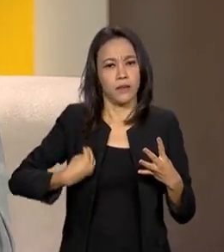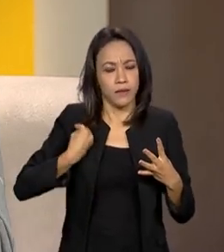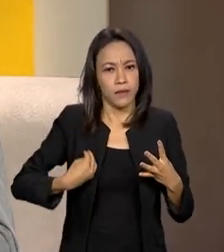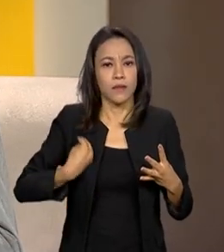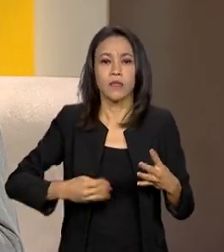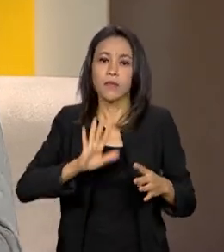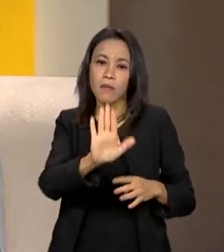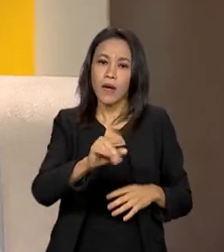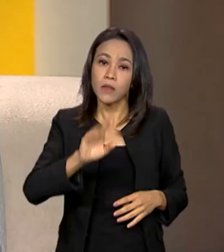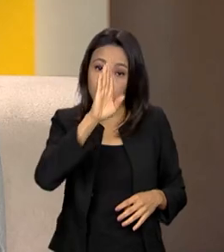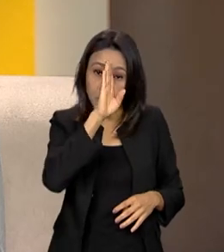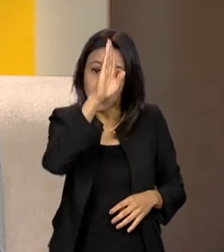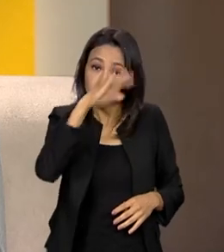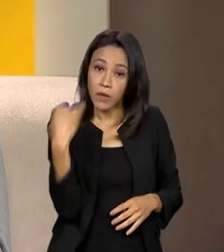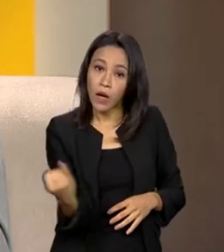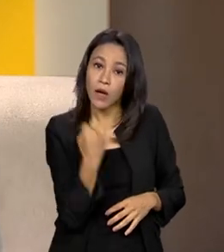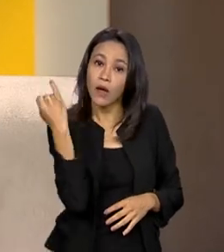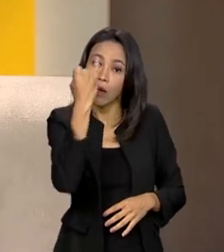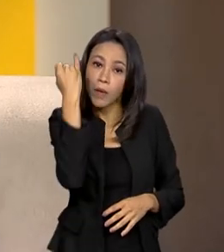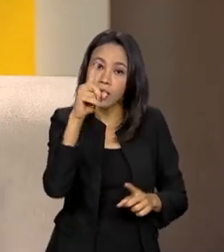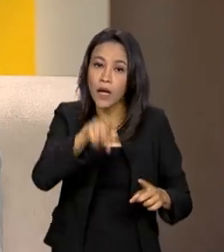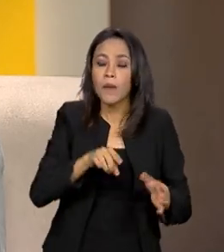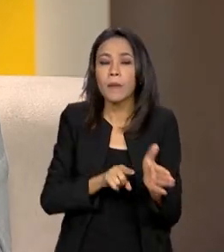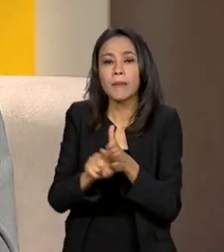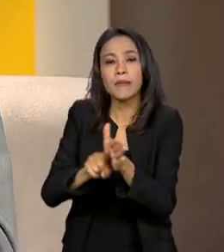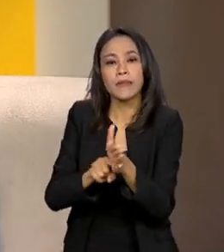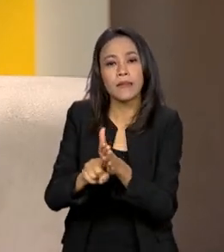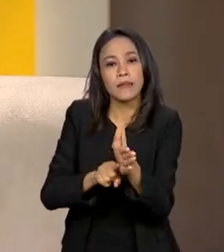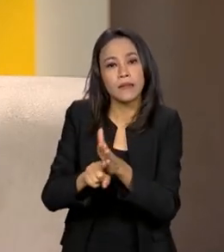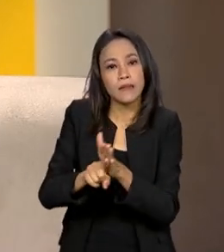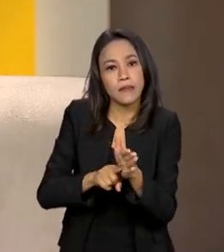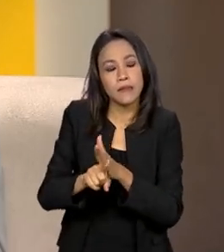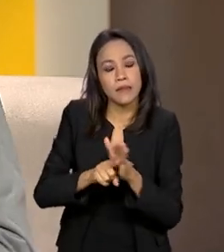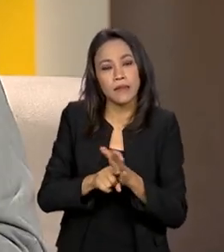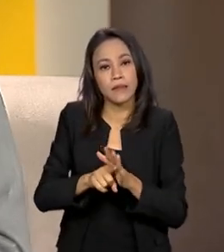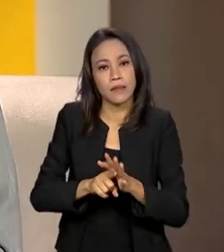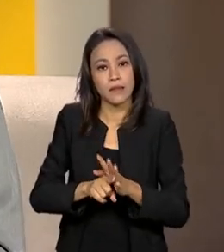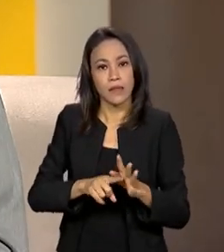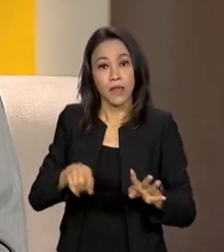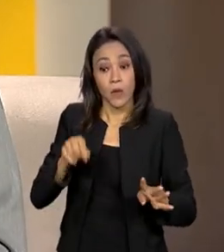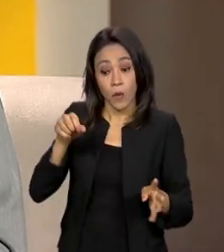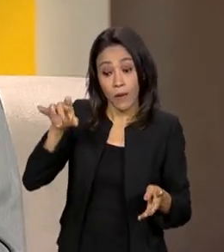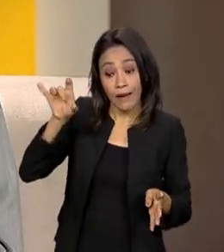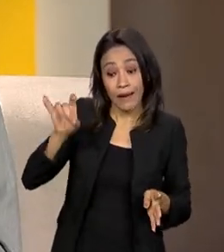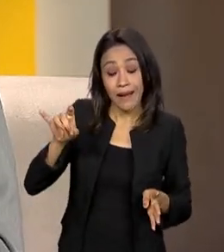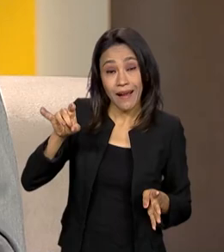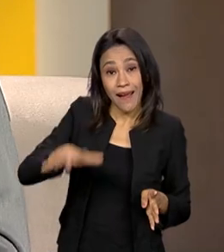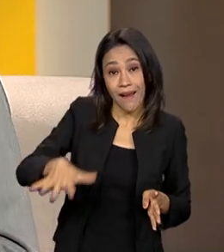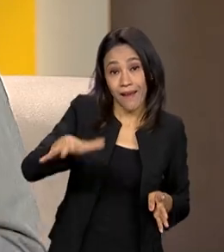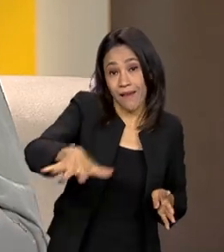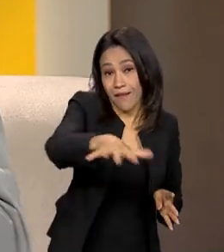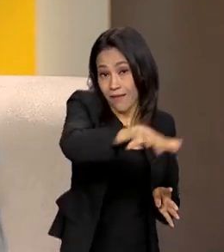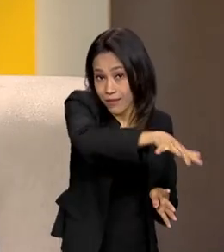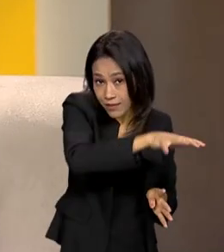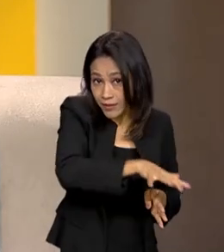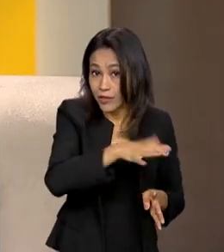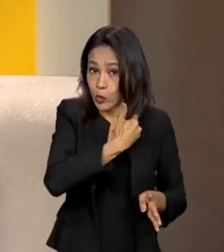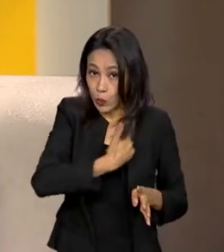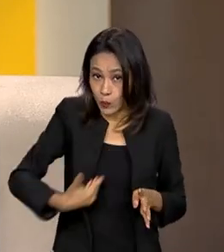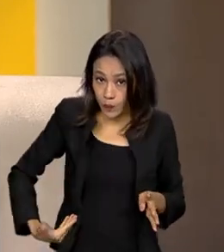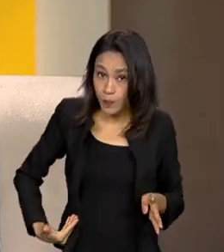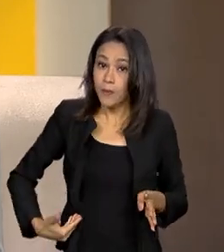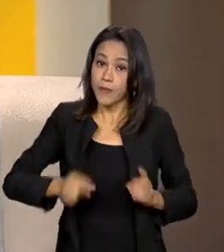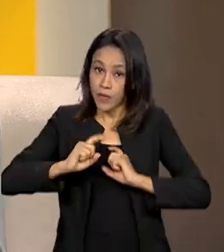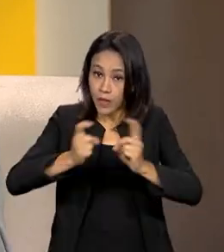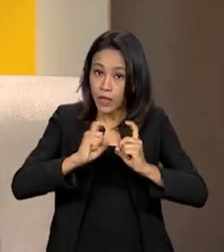parte mais relevante dele é uma pesquisa que é feita com as áreas de governo digital de cada país, em que, como eu comentei,